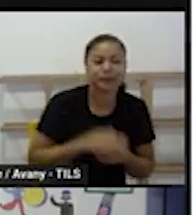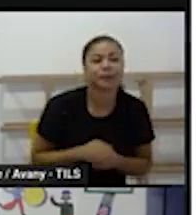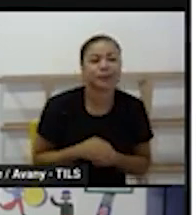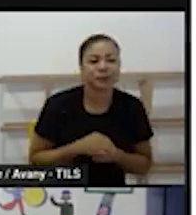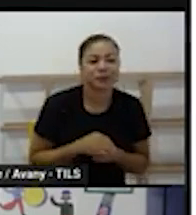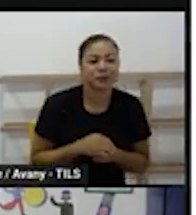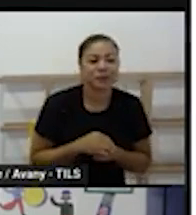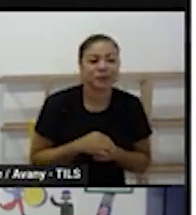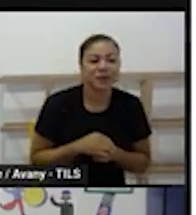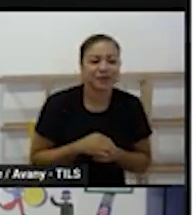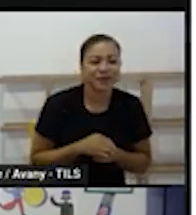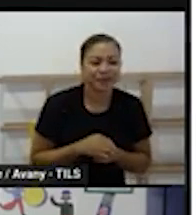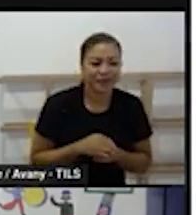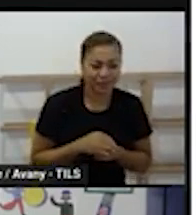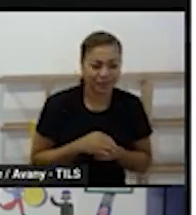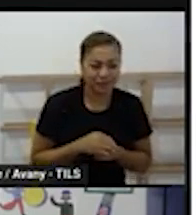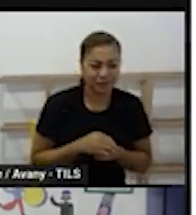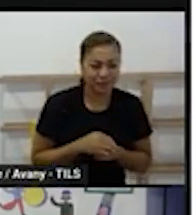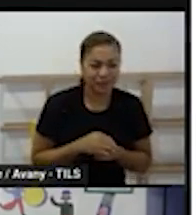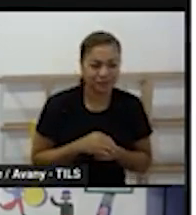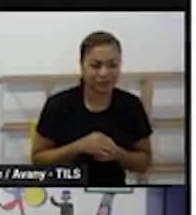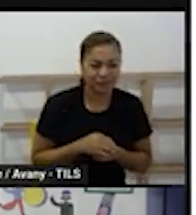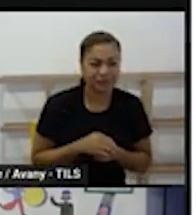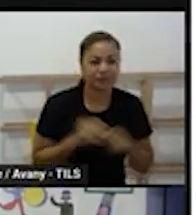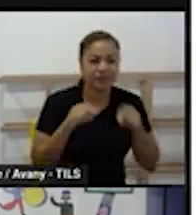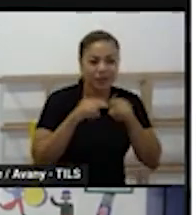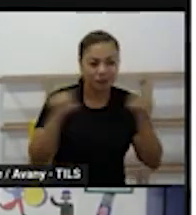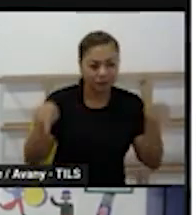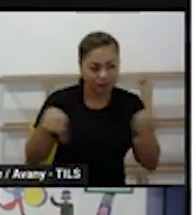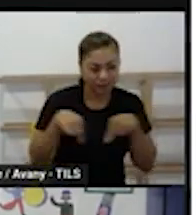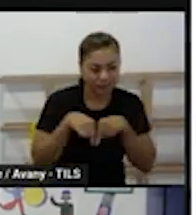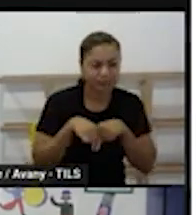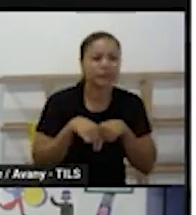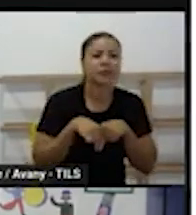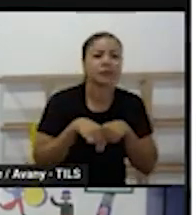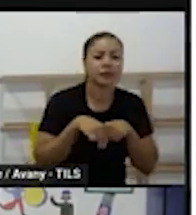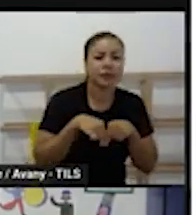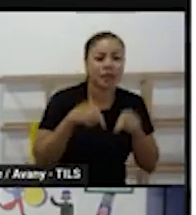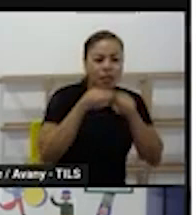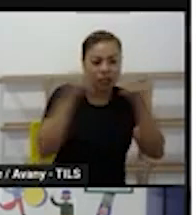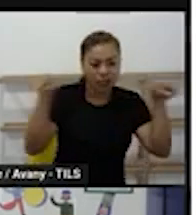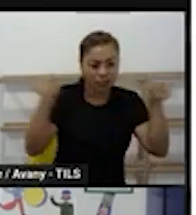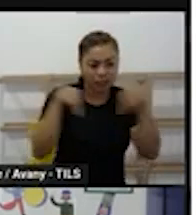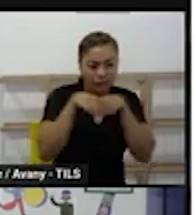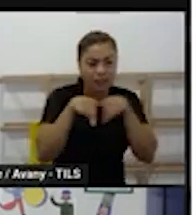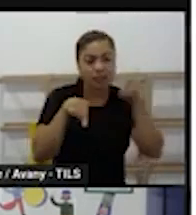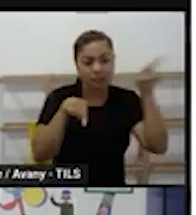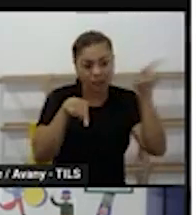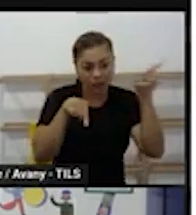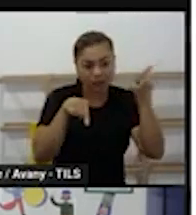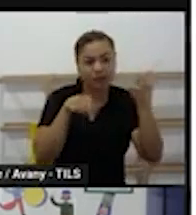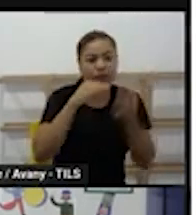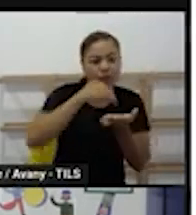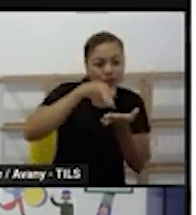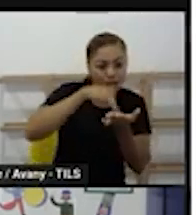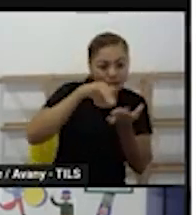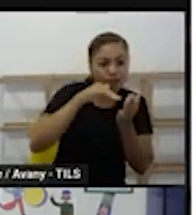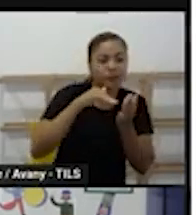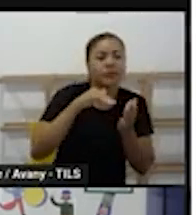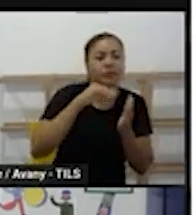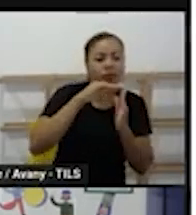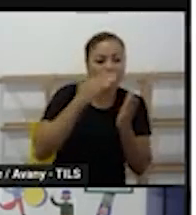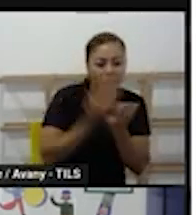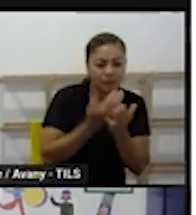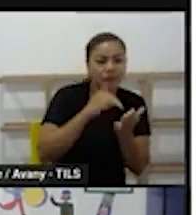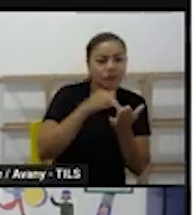como Darlene já disse estamos aqui na sala 17 pra qualquer dúvida estamos à disposição que bom que estamos começando